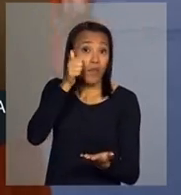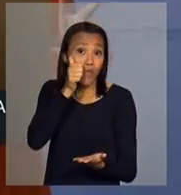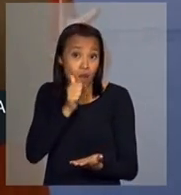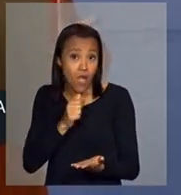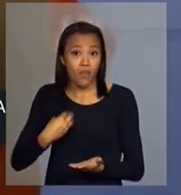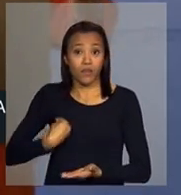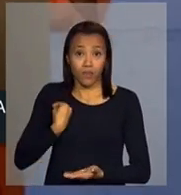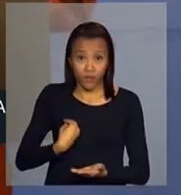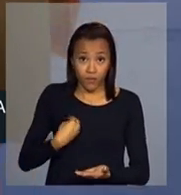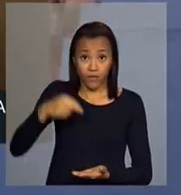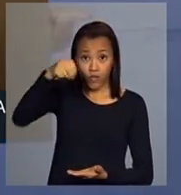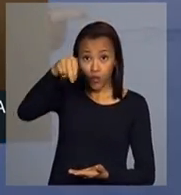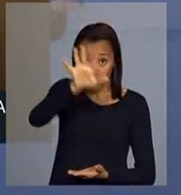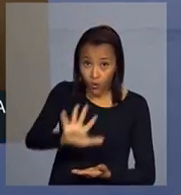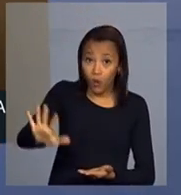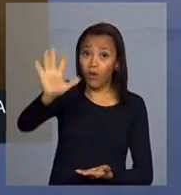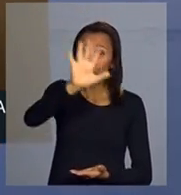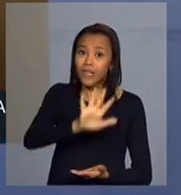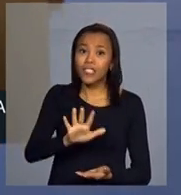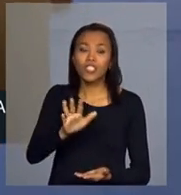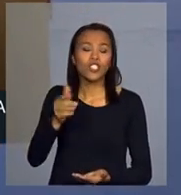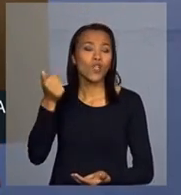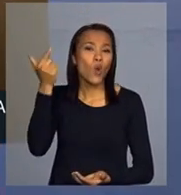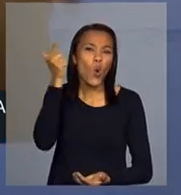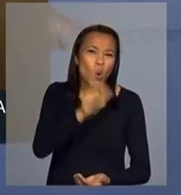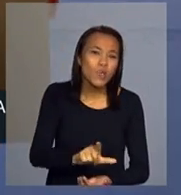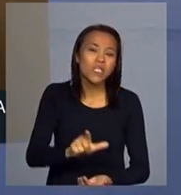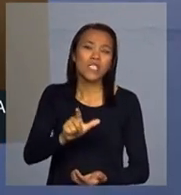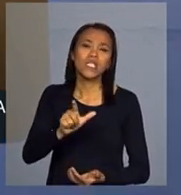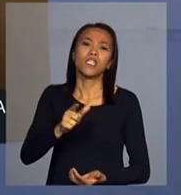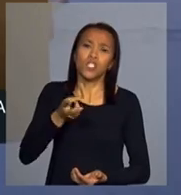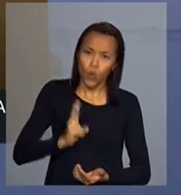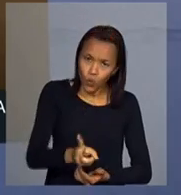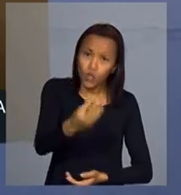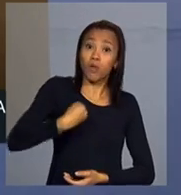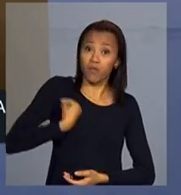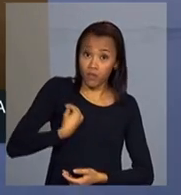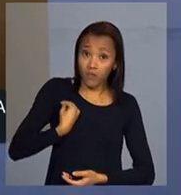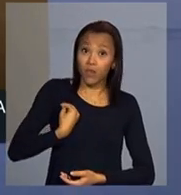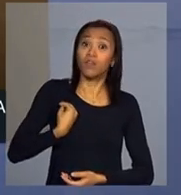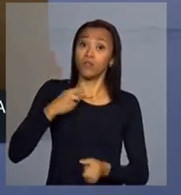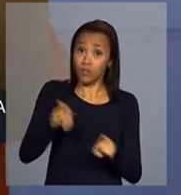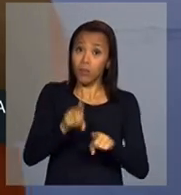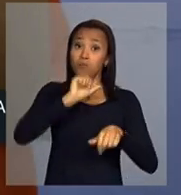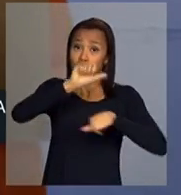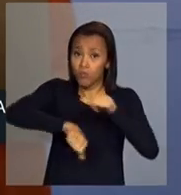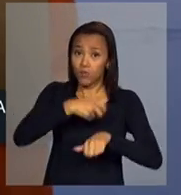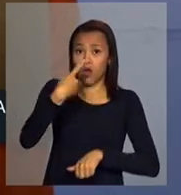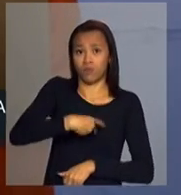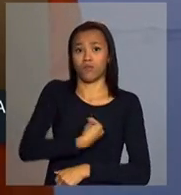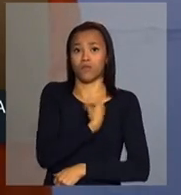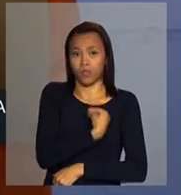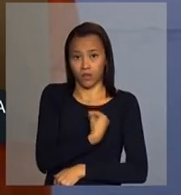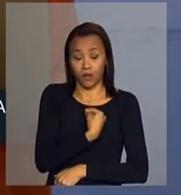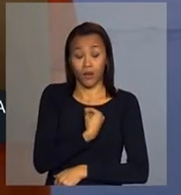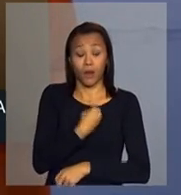nordestinos, no sentido de sobreviver, viver e mudar sua vida. Por isso,